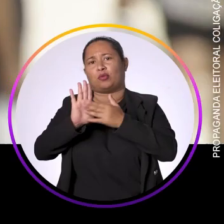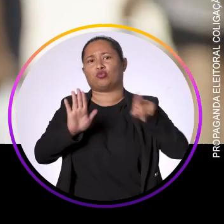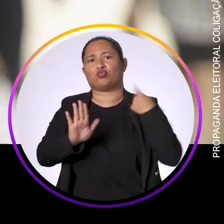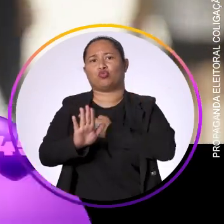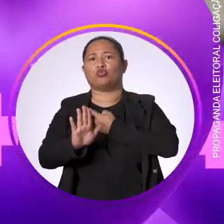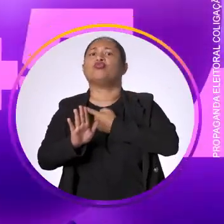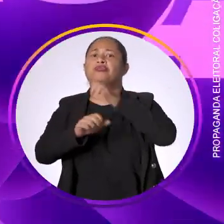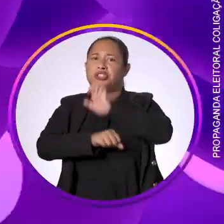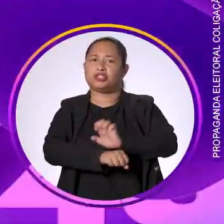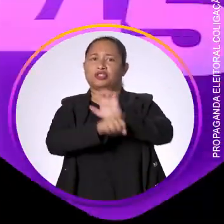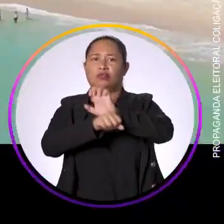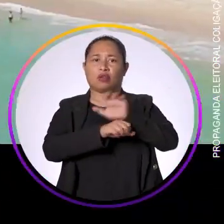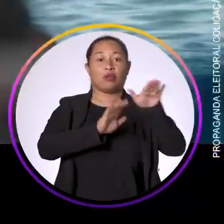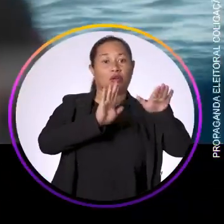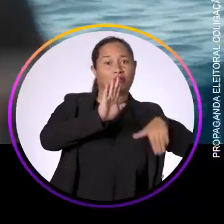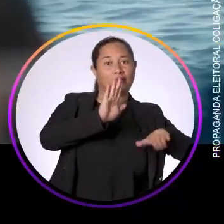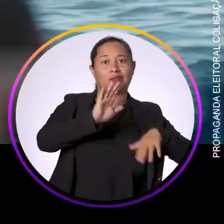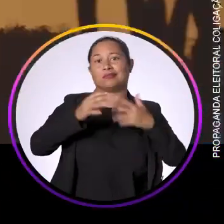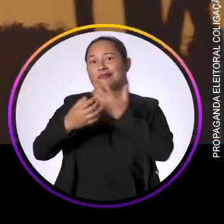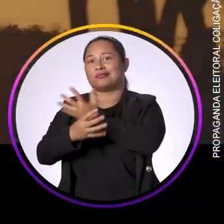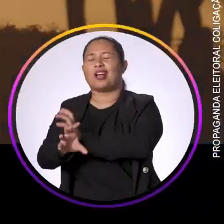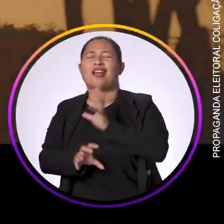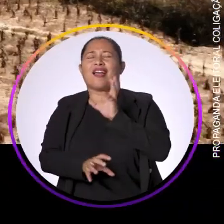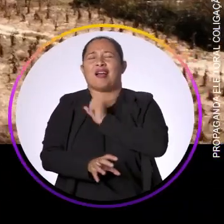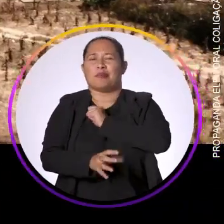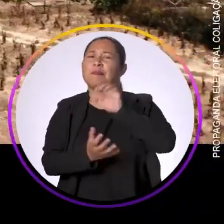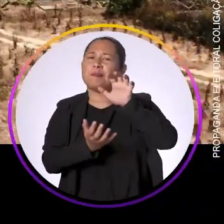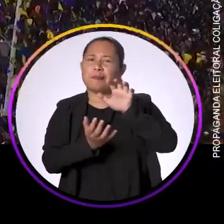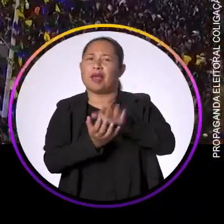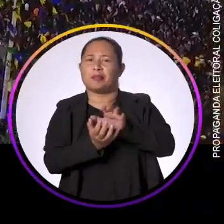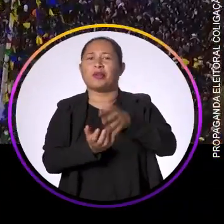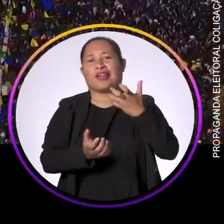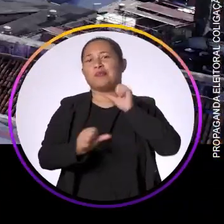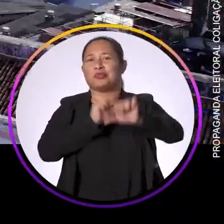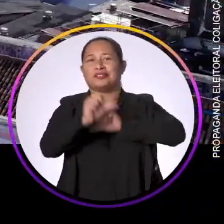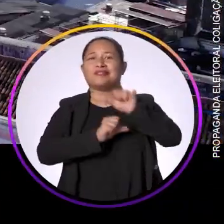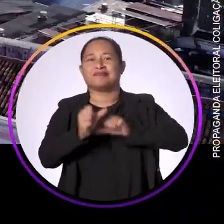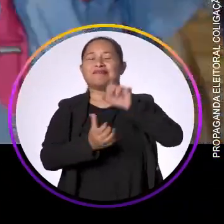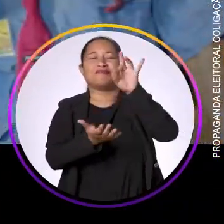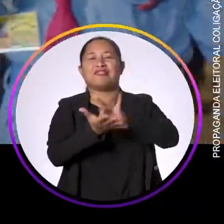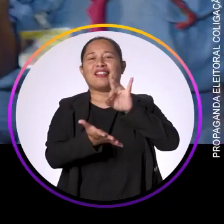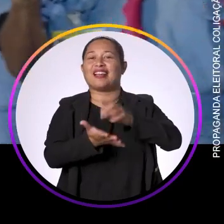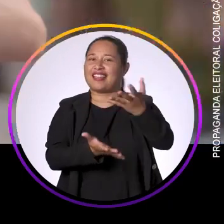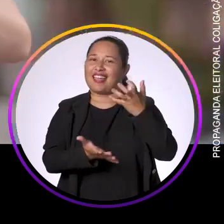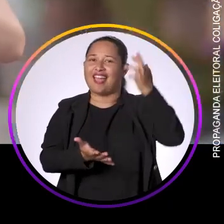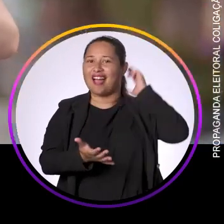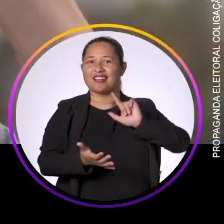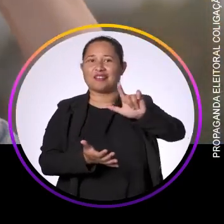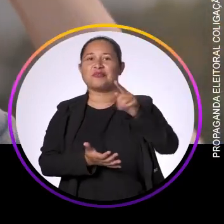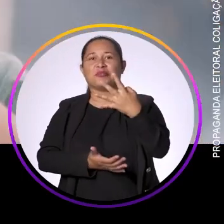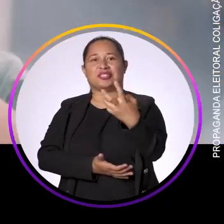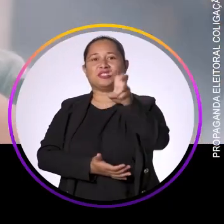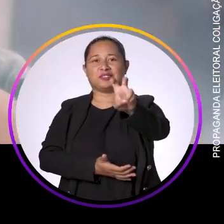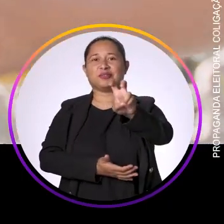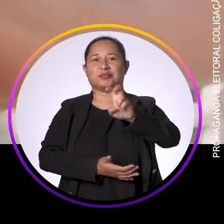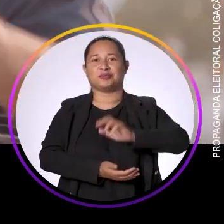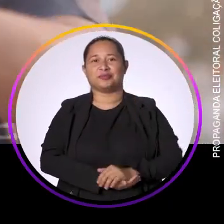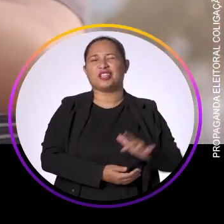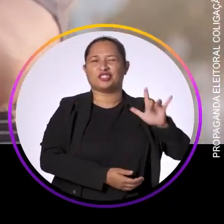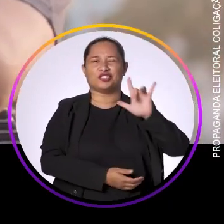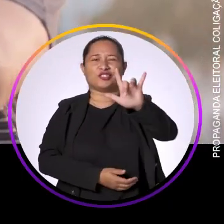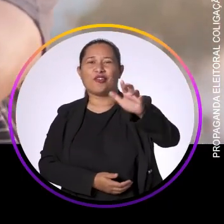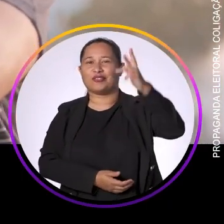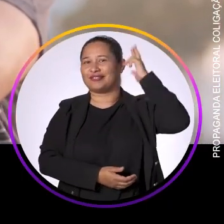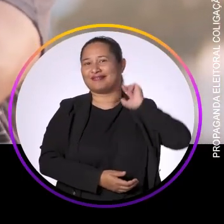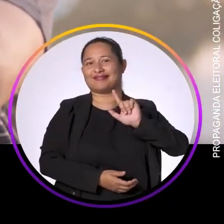tem propósito para o nosso estado. Do litoral ao sertão, quem ama Pernambuco quer mudança de verdade. Quer Raquel 45.